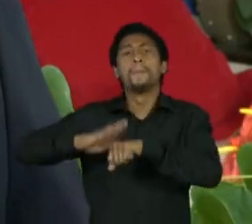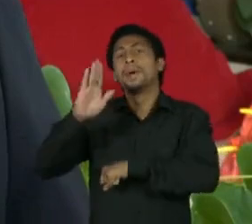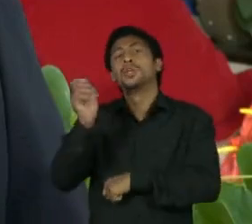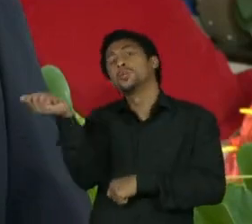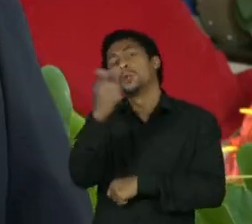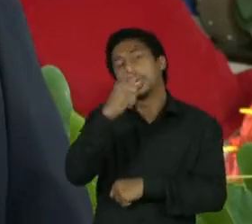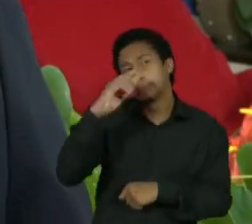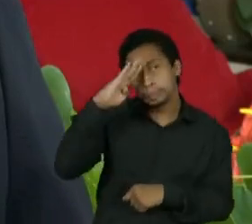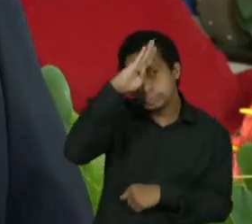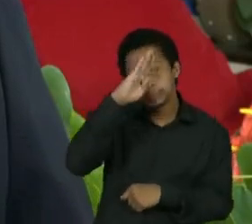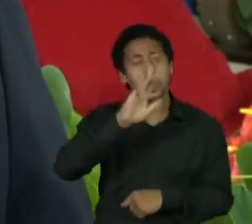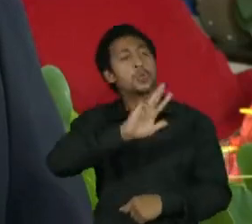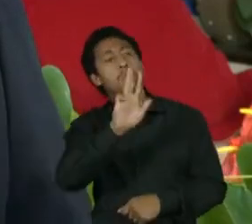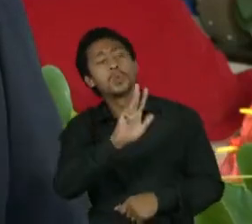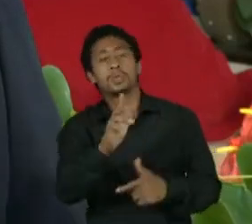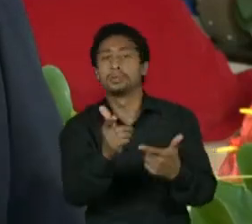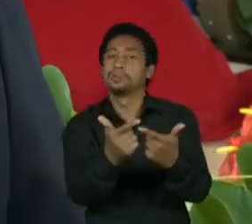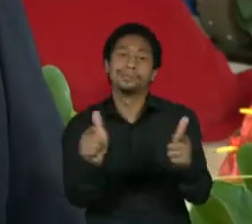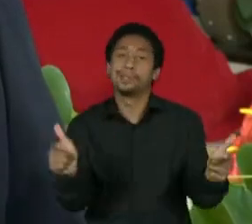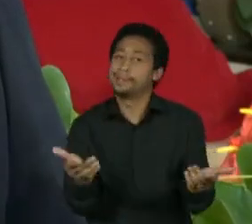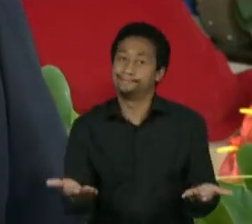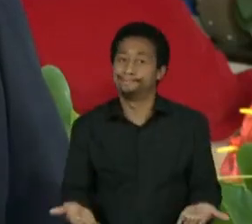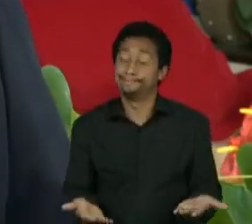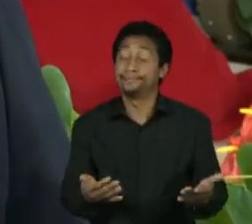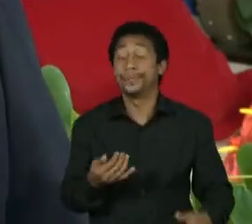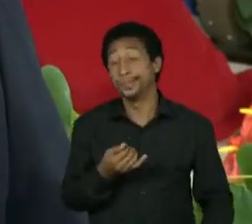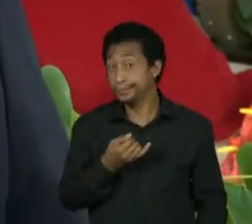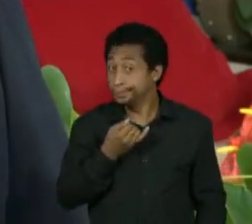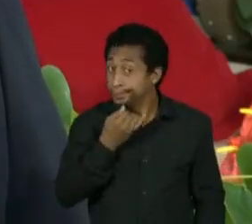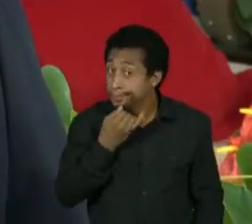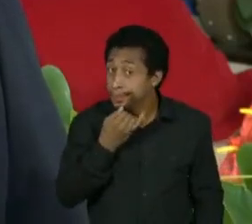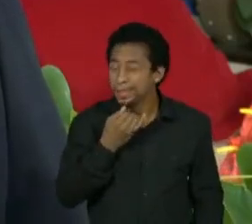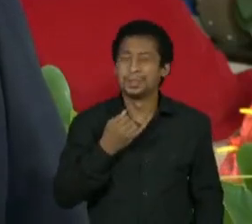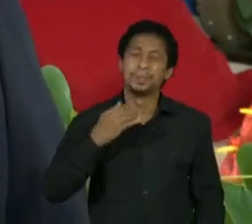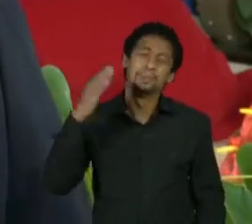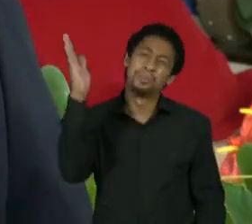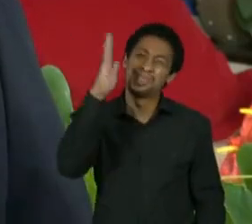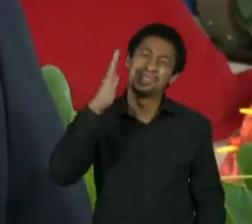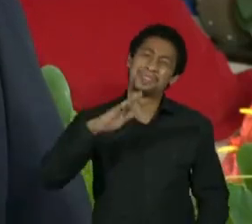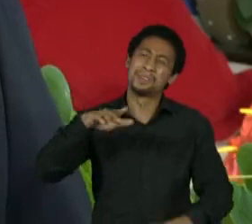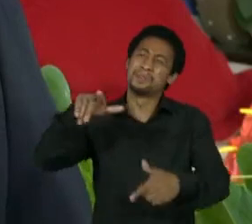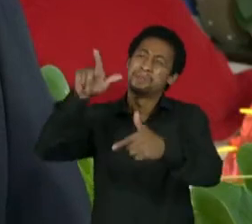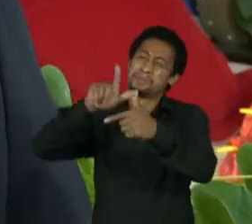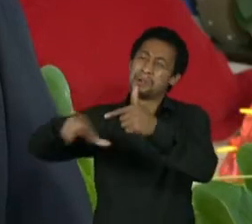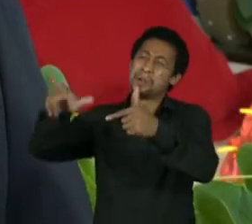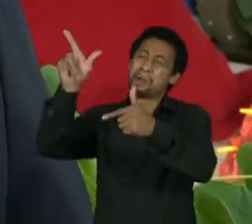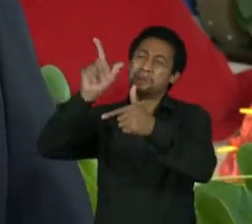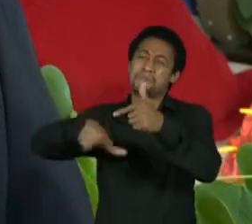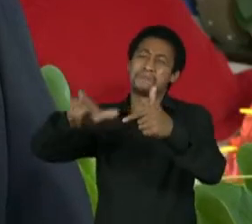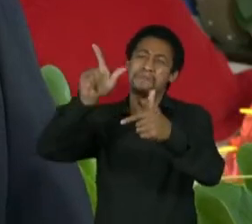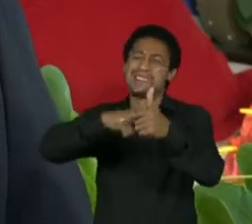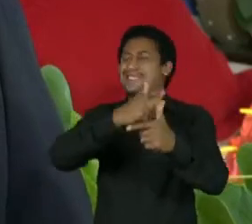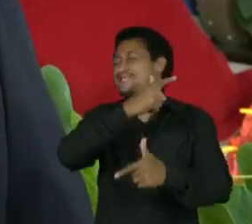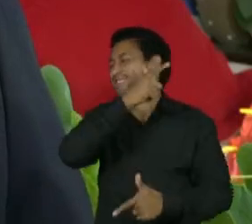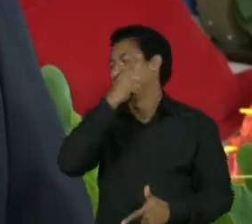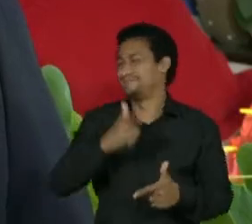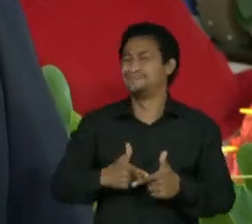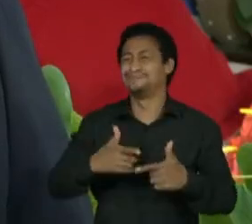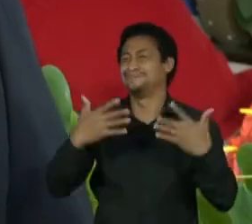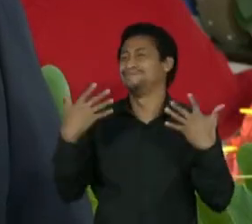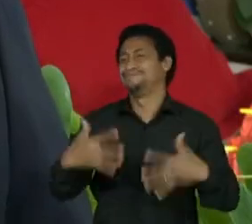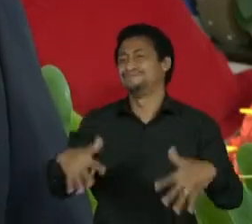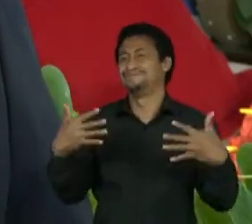para mim, como brasileiro, eu fico muito triste. Um país com tantos problemas, como eu falei, um país que não cresce há 40